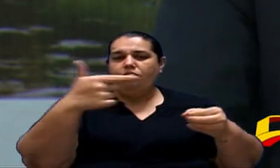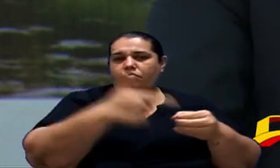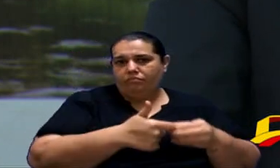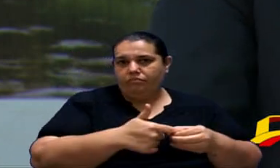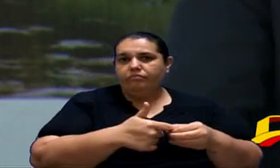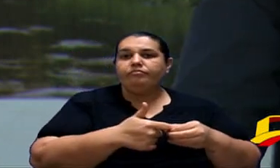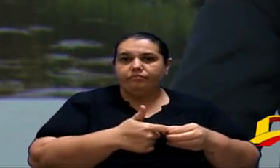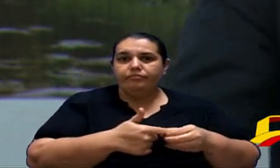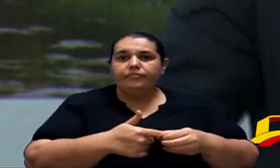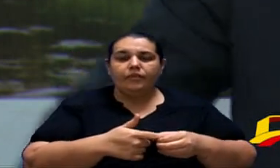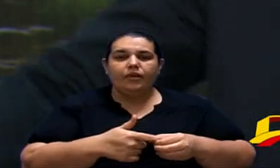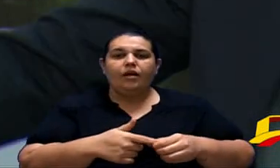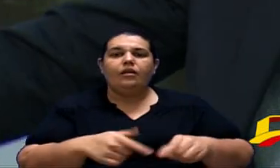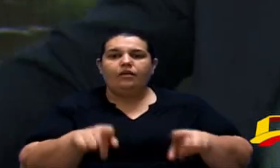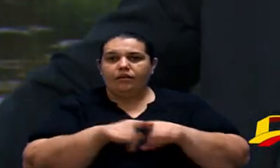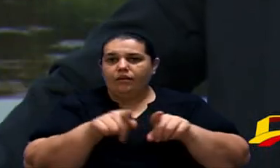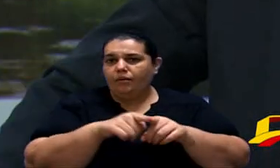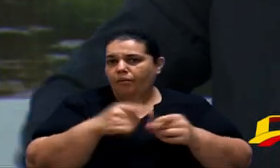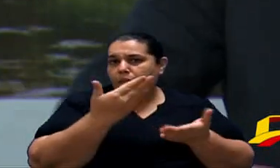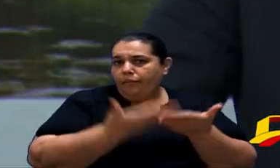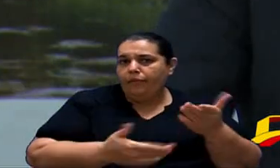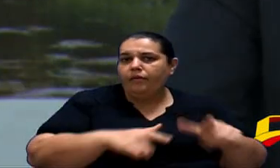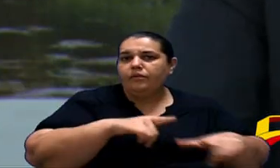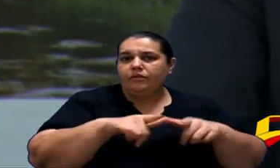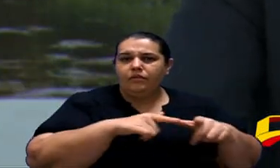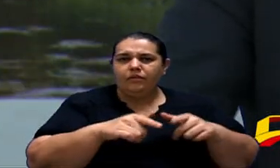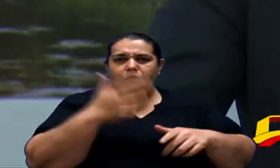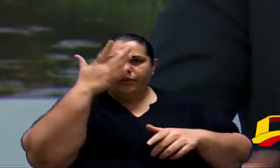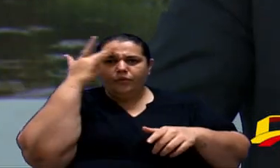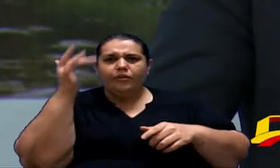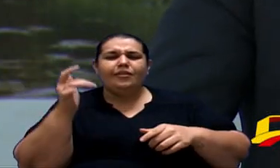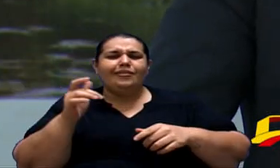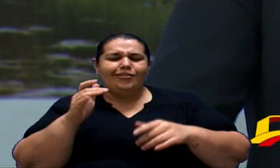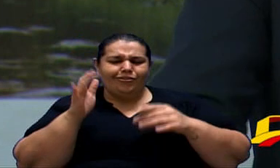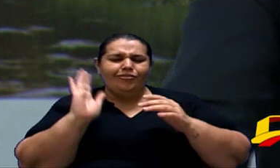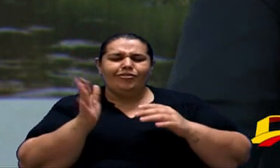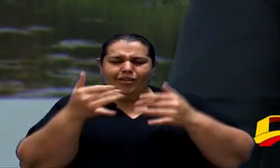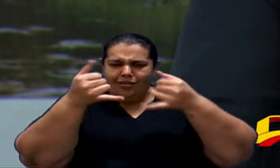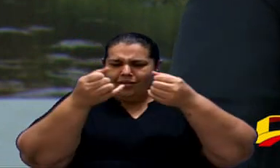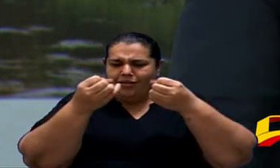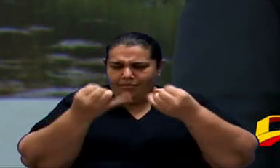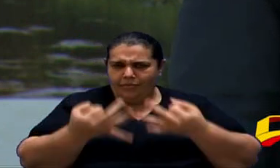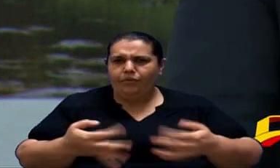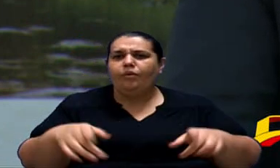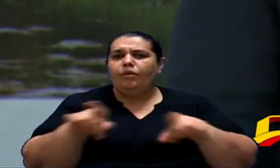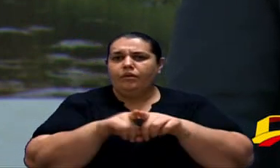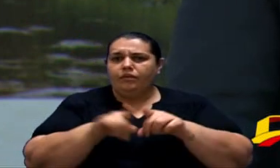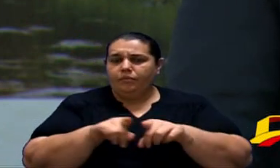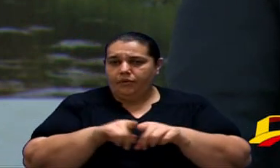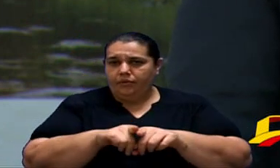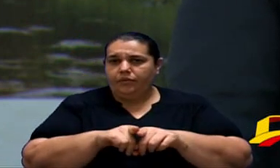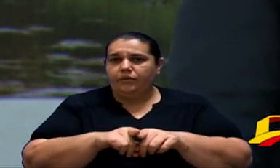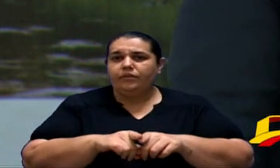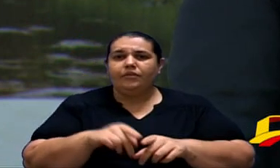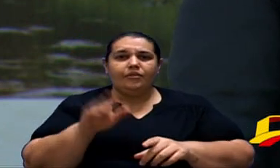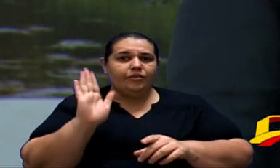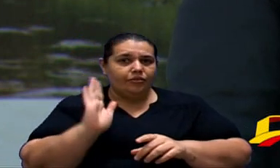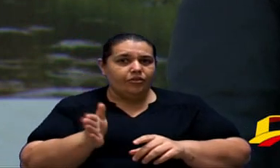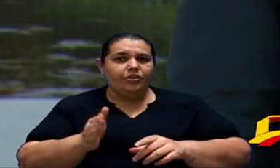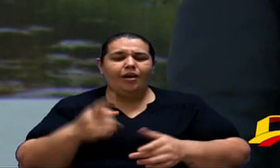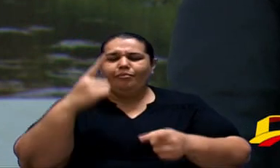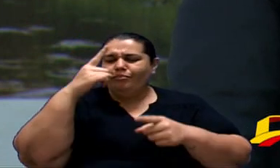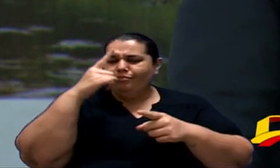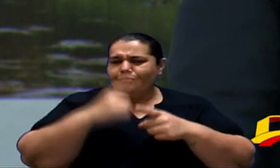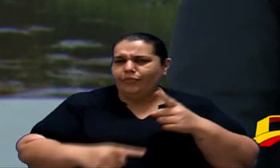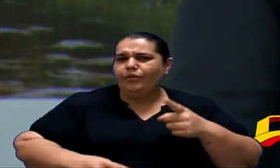conforme todo mundo que esteve aqui já disse os motivos. Mesmo já sendo proibido